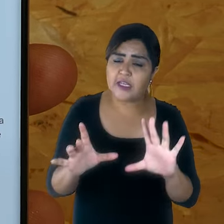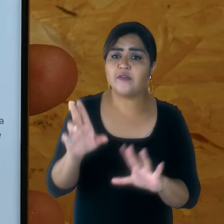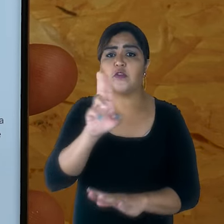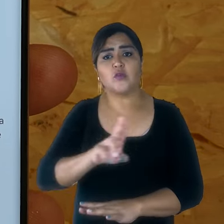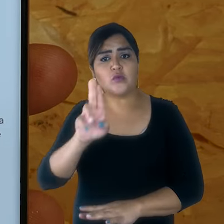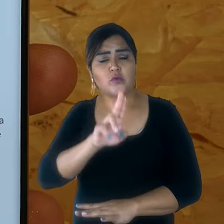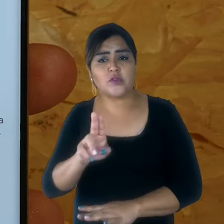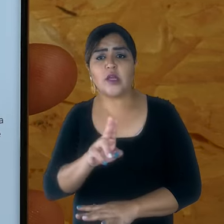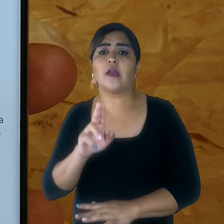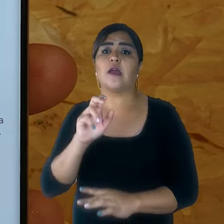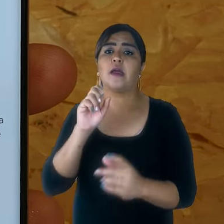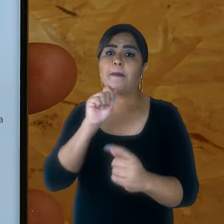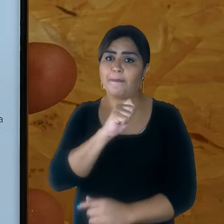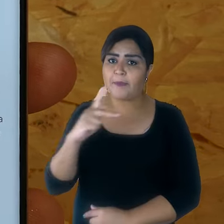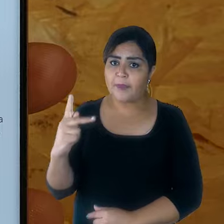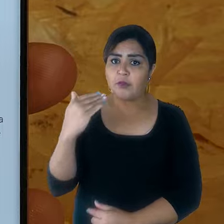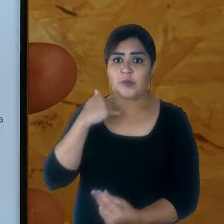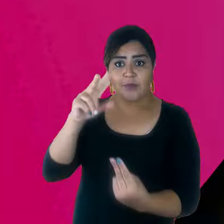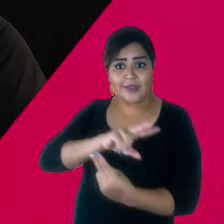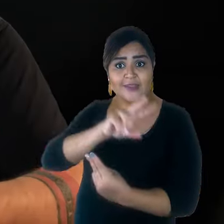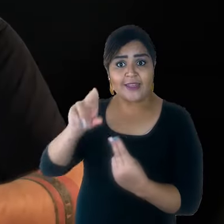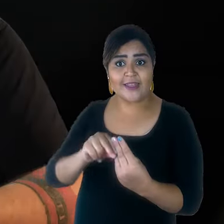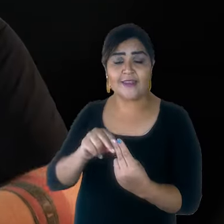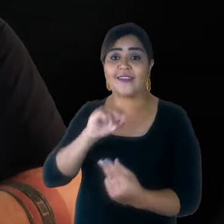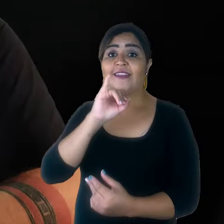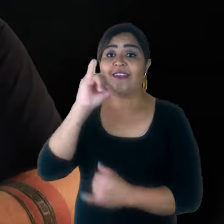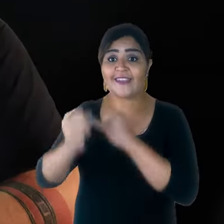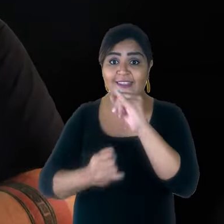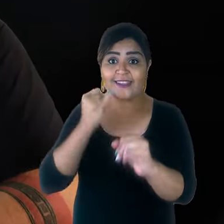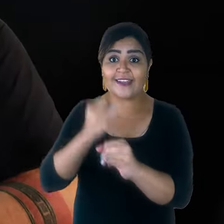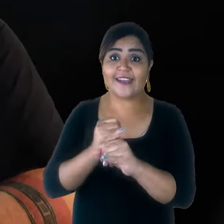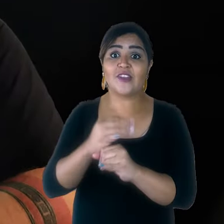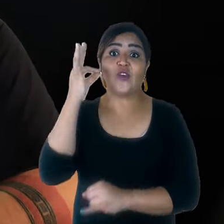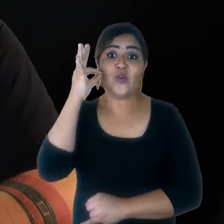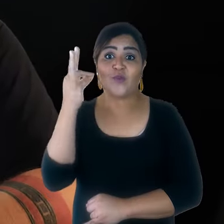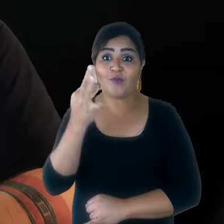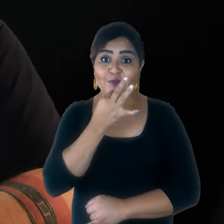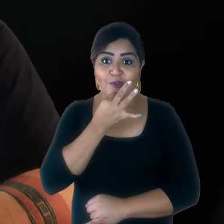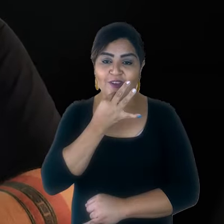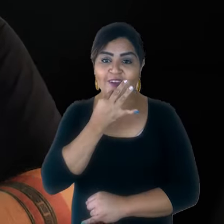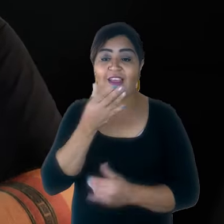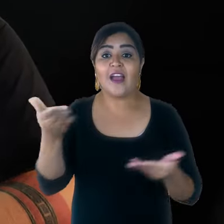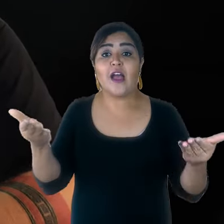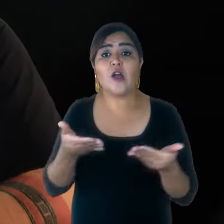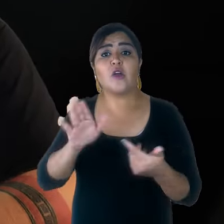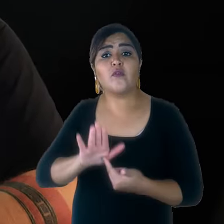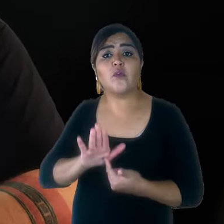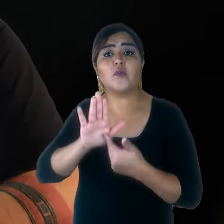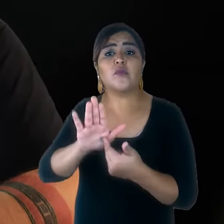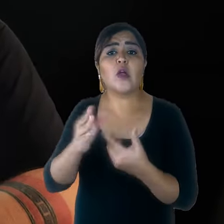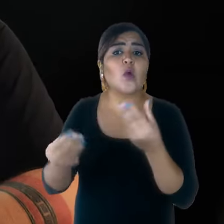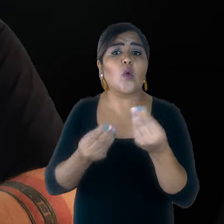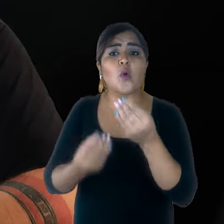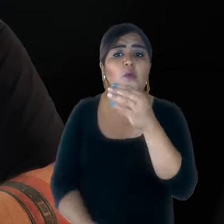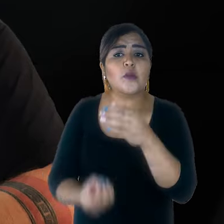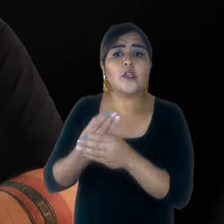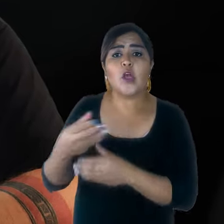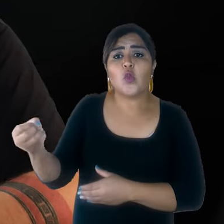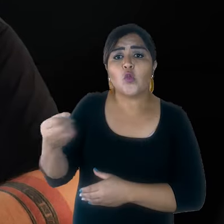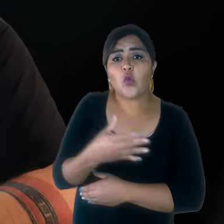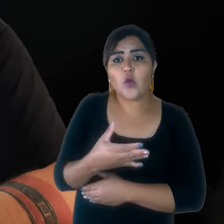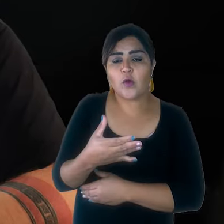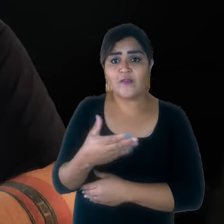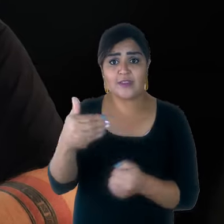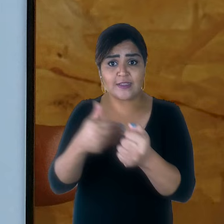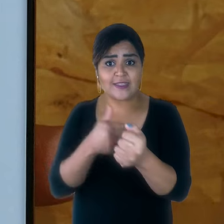Internet Banking e Fone Fácil. Agora eu vou mostrar como criar essa nova senha se o número de telefone não for seu ou